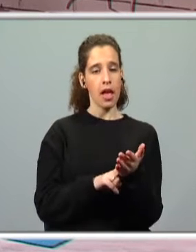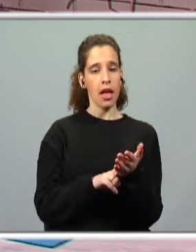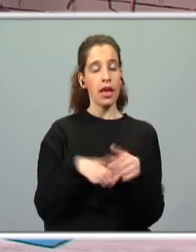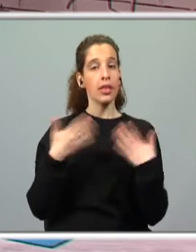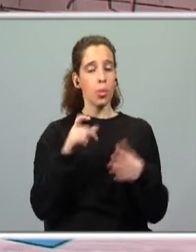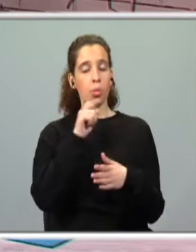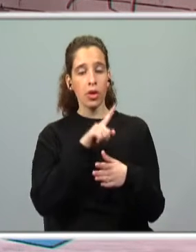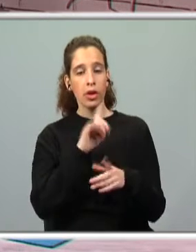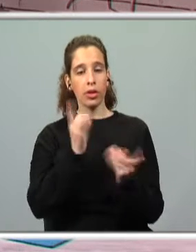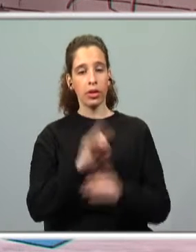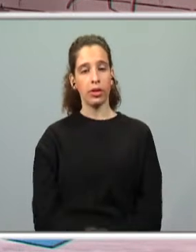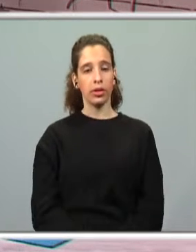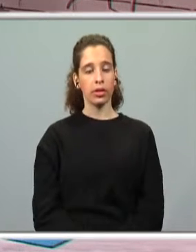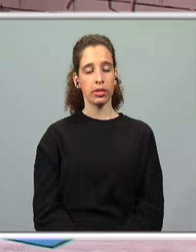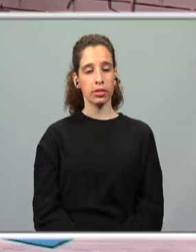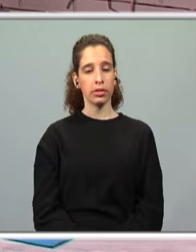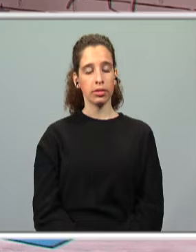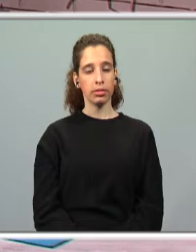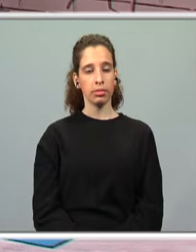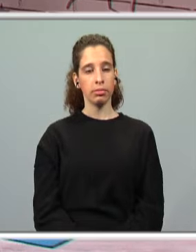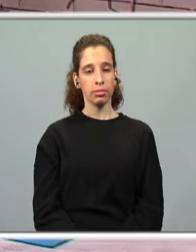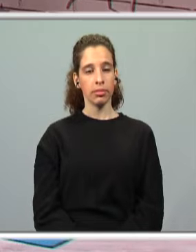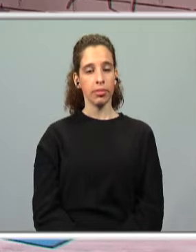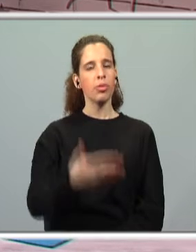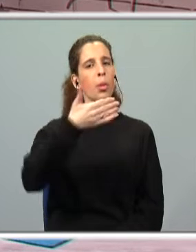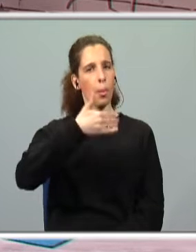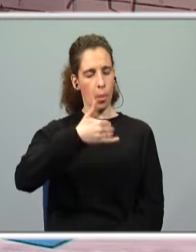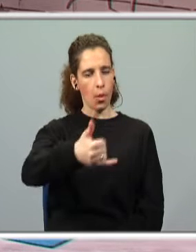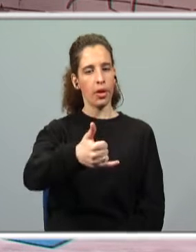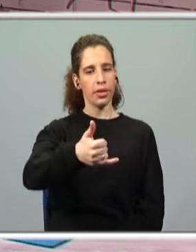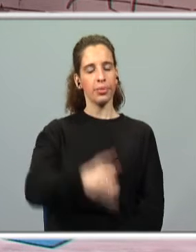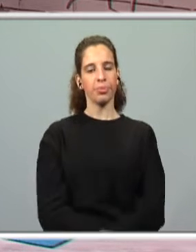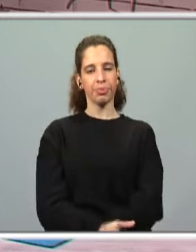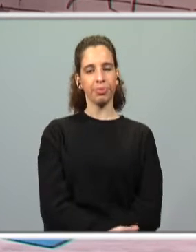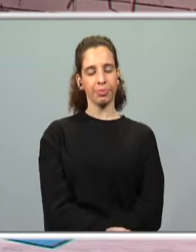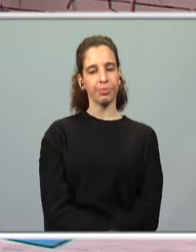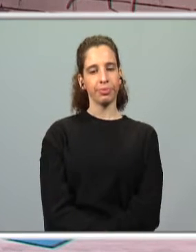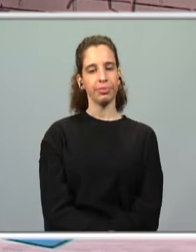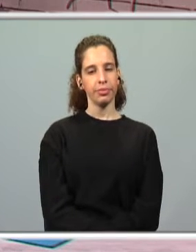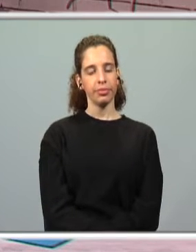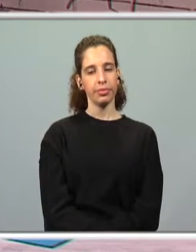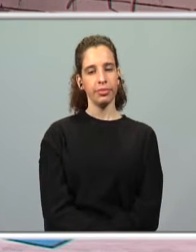podemos o quê? Voltar já para a próxima questão.